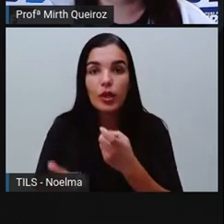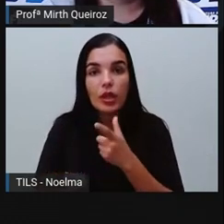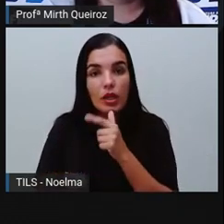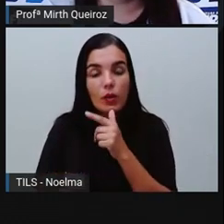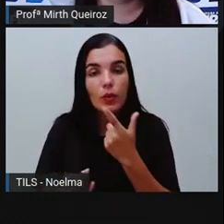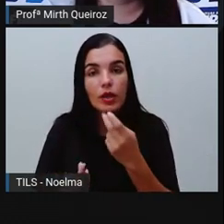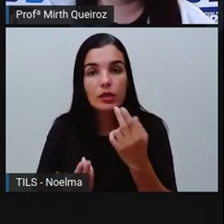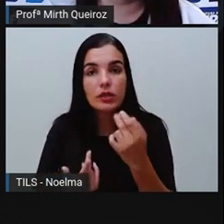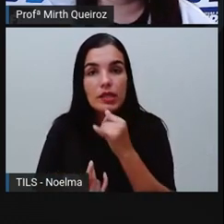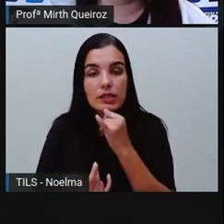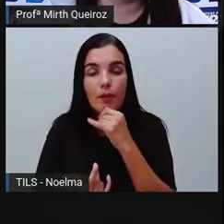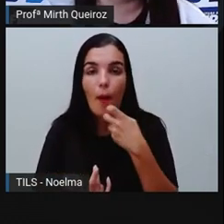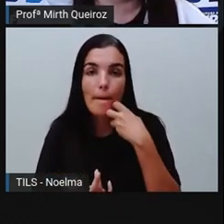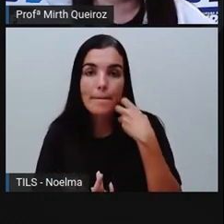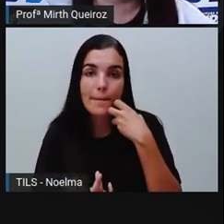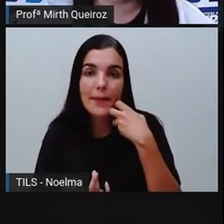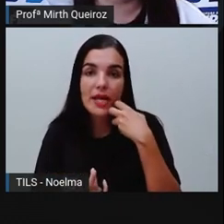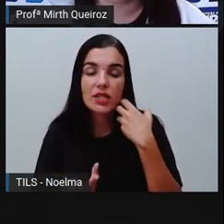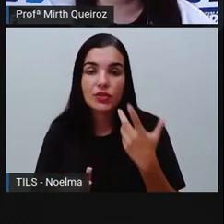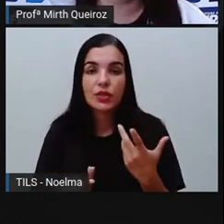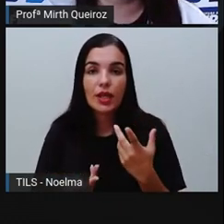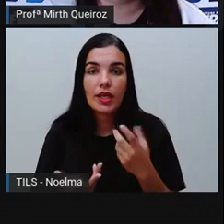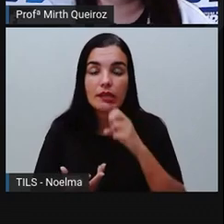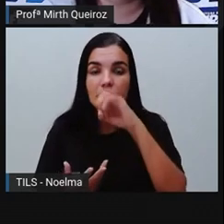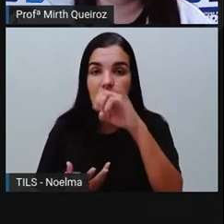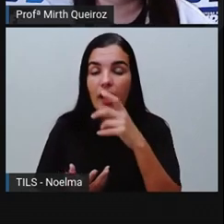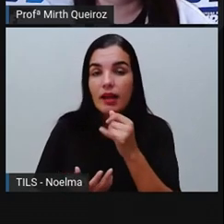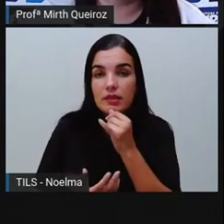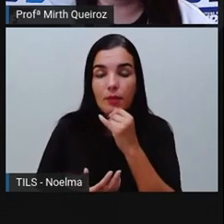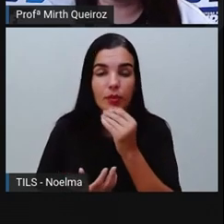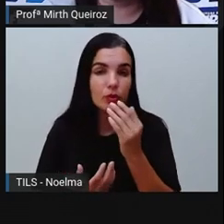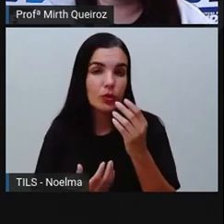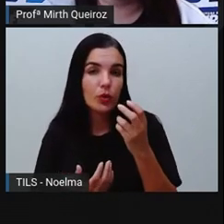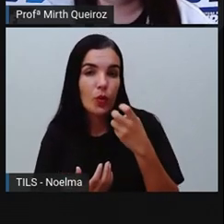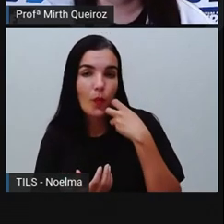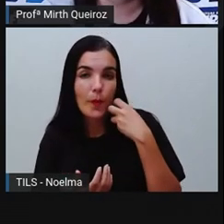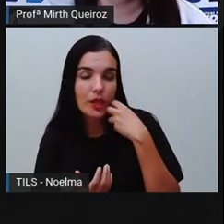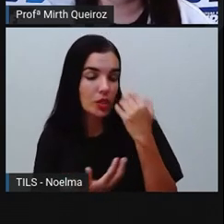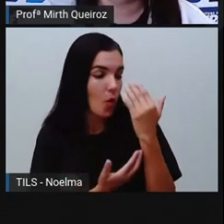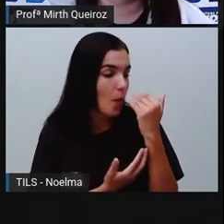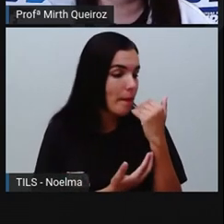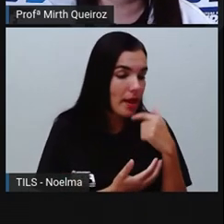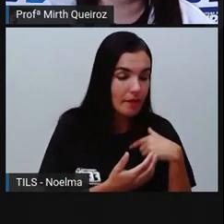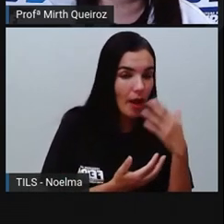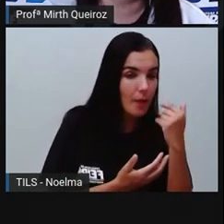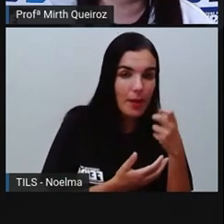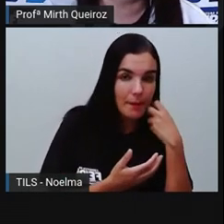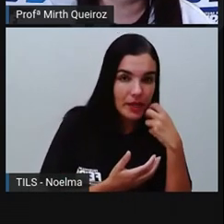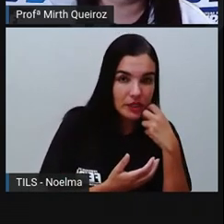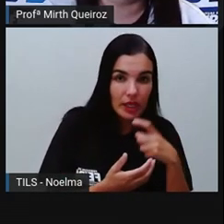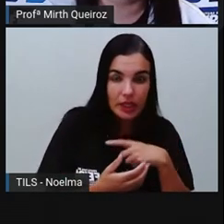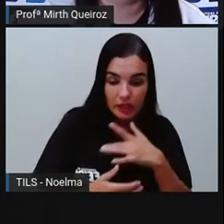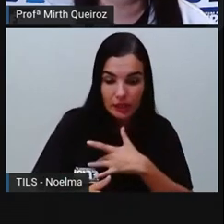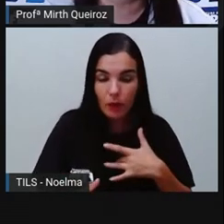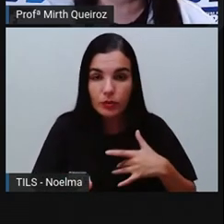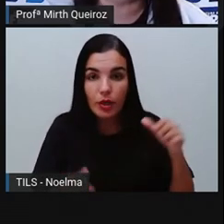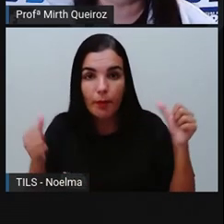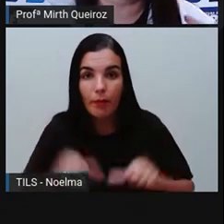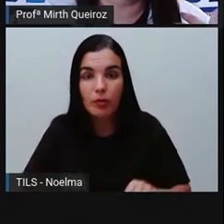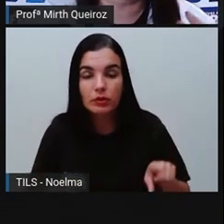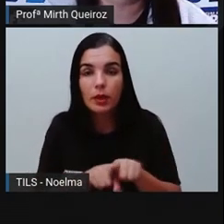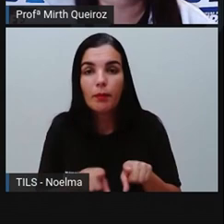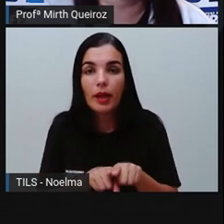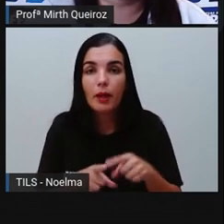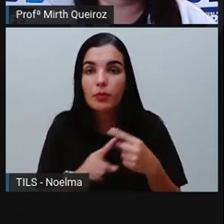peixes. A gente pode se alimentar de um peixe que foi contaminado aí pela água e assim a gente pode comprometer a nossa saúde. Então, tudo